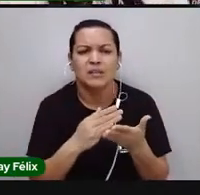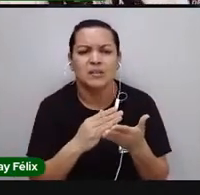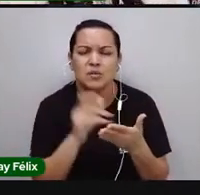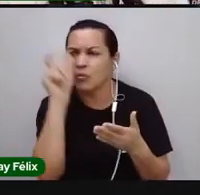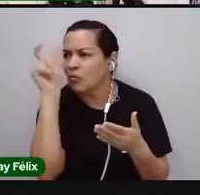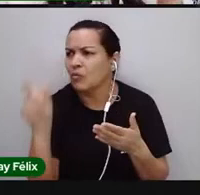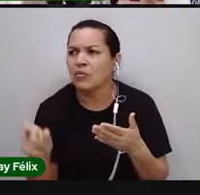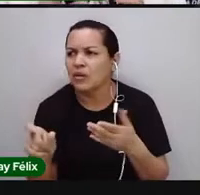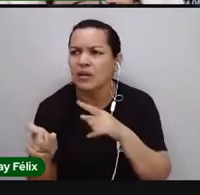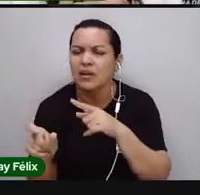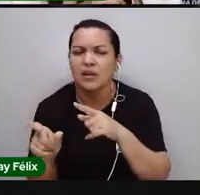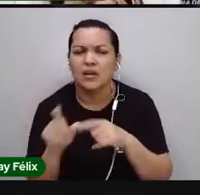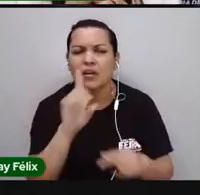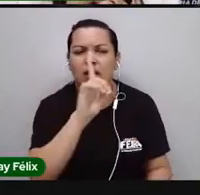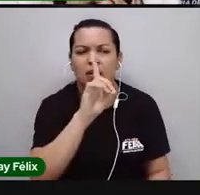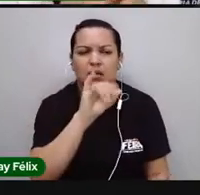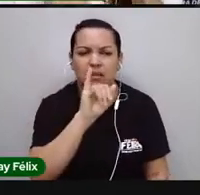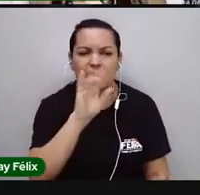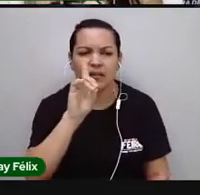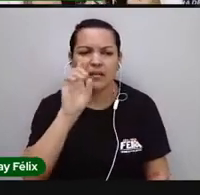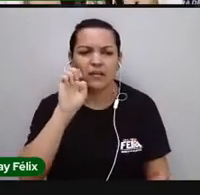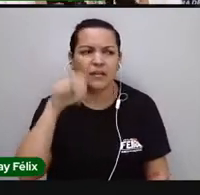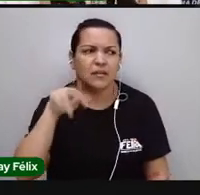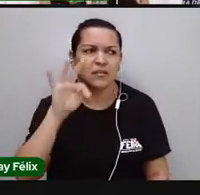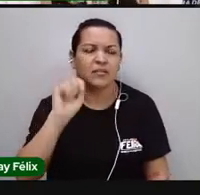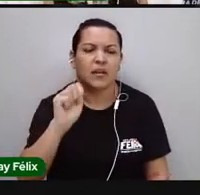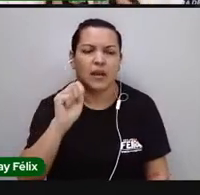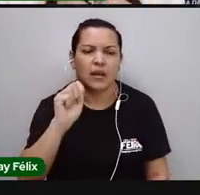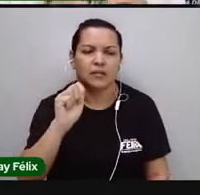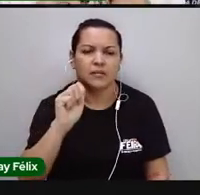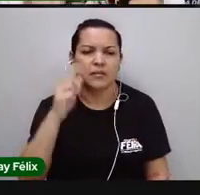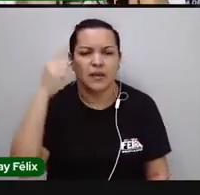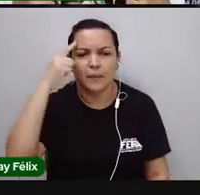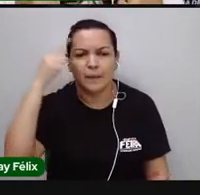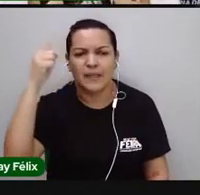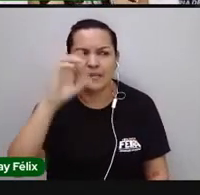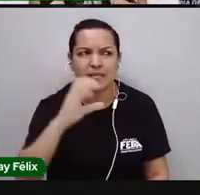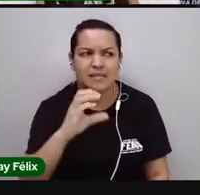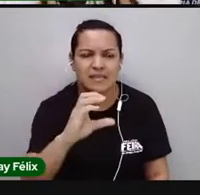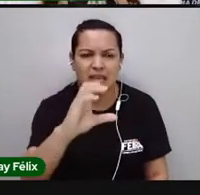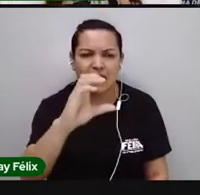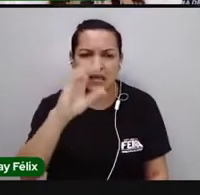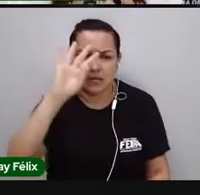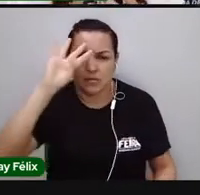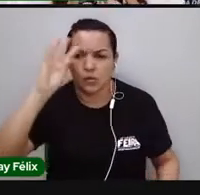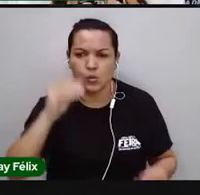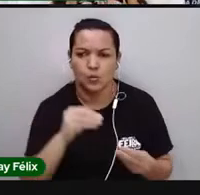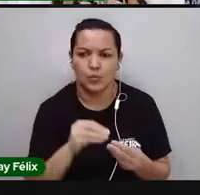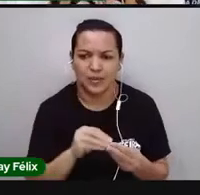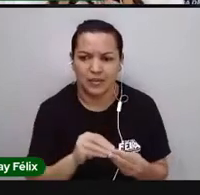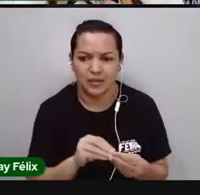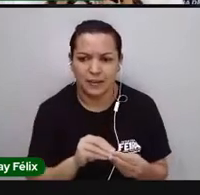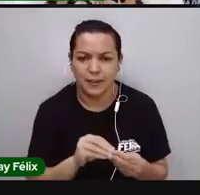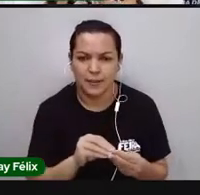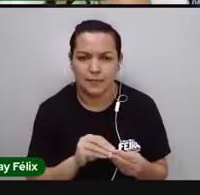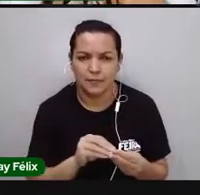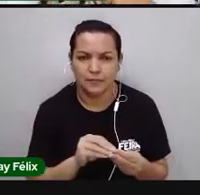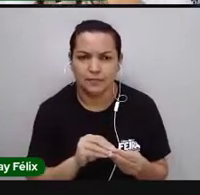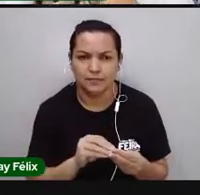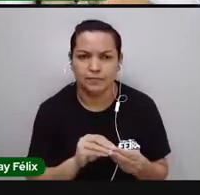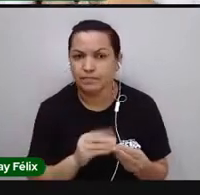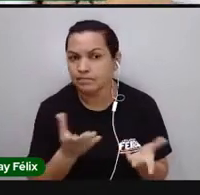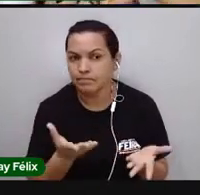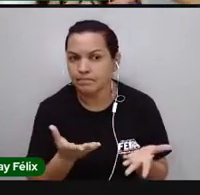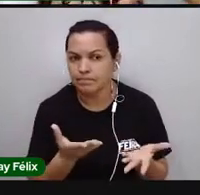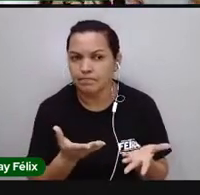Porque aí é que está. Quando a gente pensa em ciência, a gente tem que entender que a gente, ah, Pró, mas eu vou ter que,